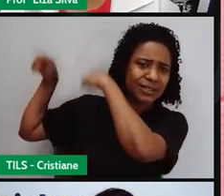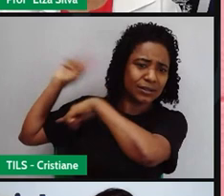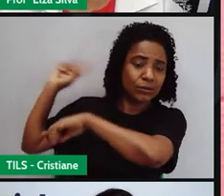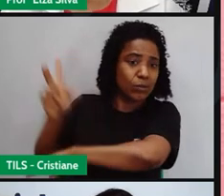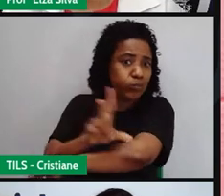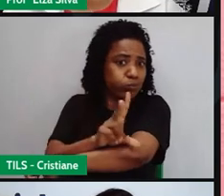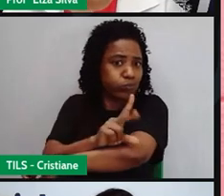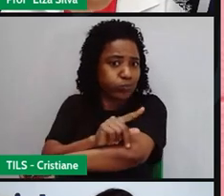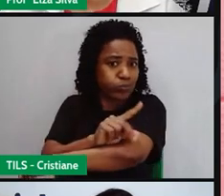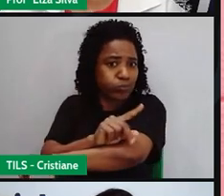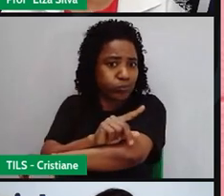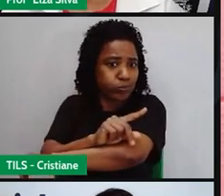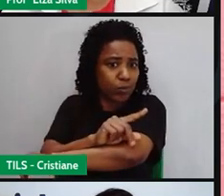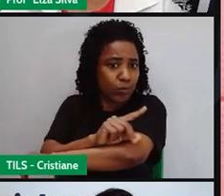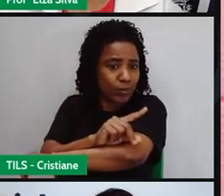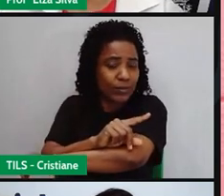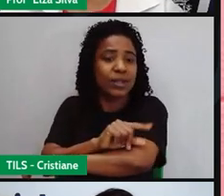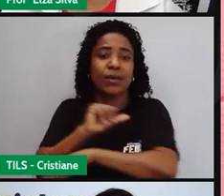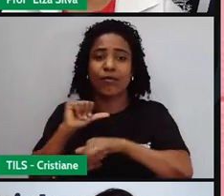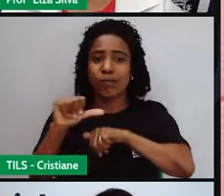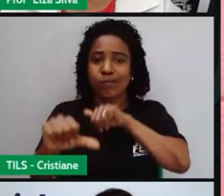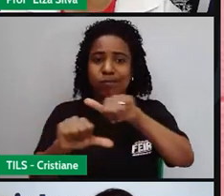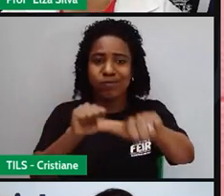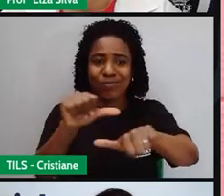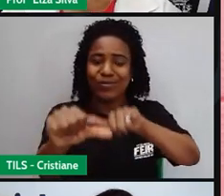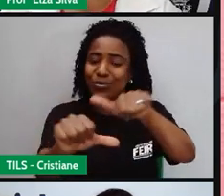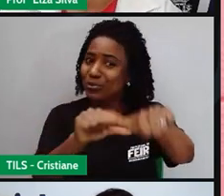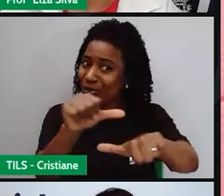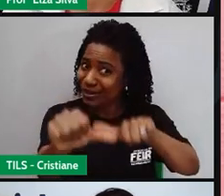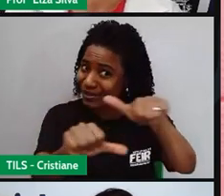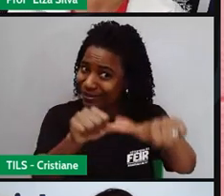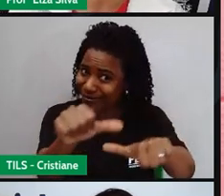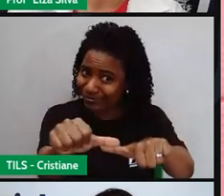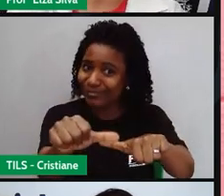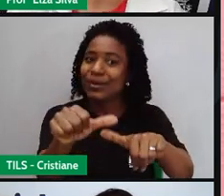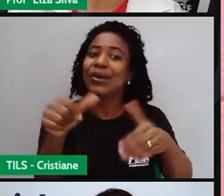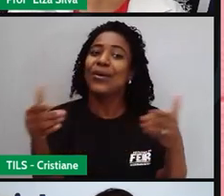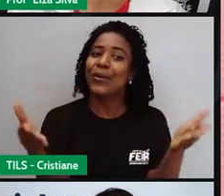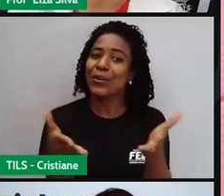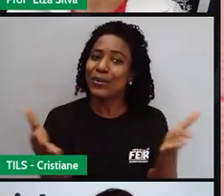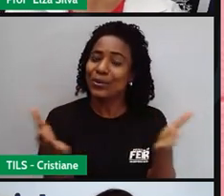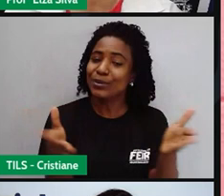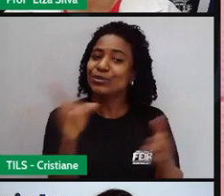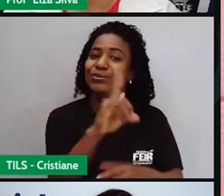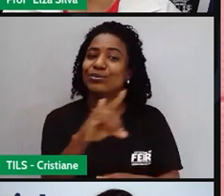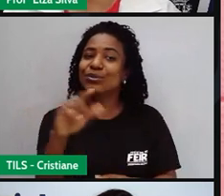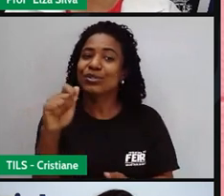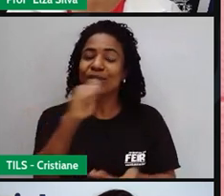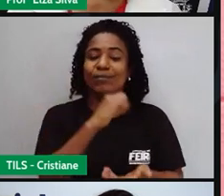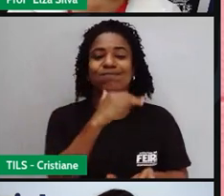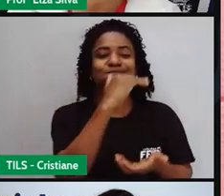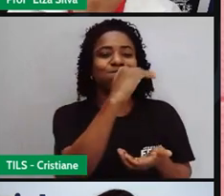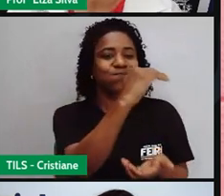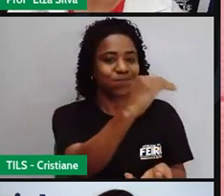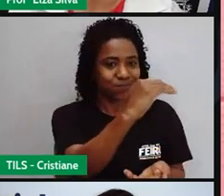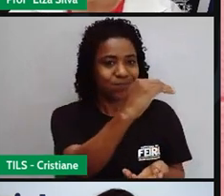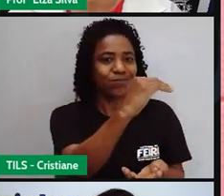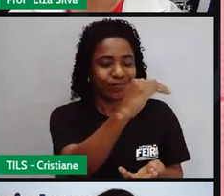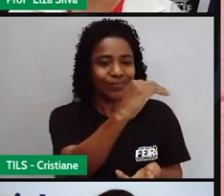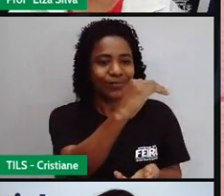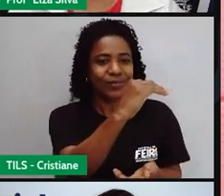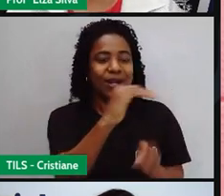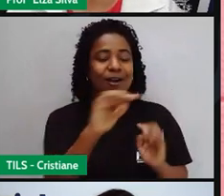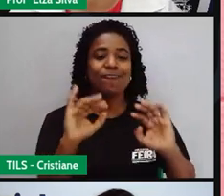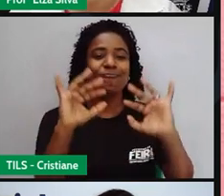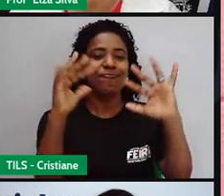tempo, foi mudando de configuração, de conotação. E hoje, o dia de São Valentim, é dedicado à